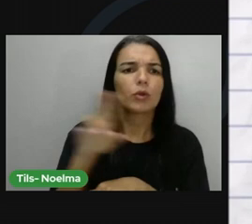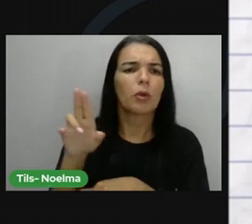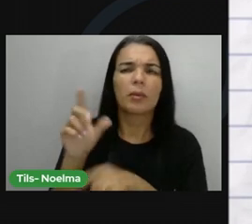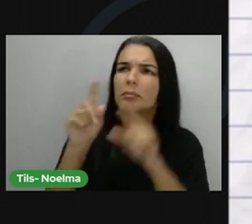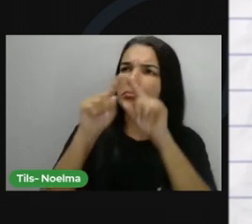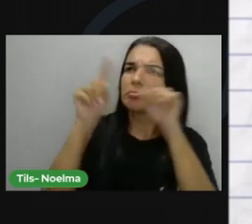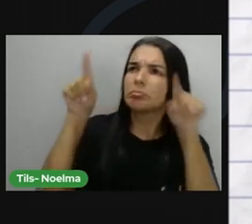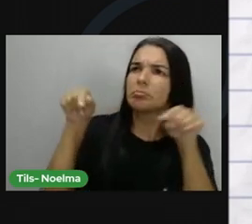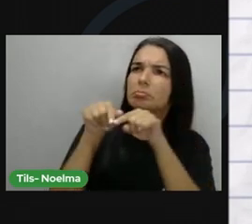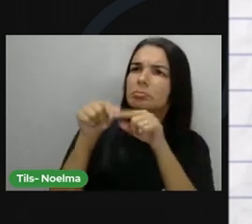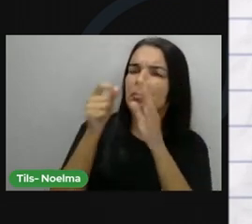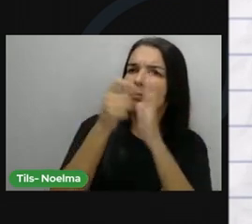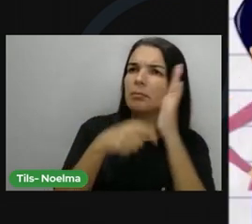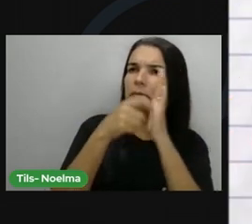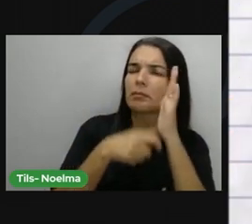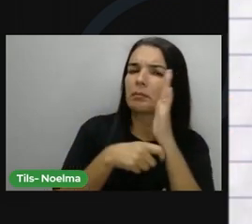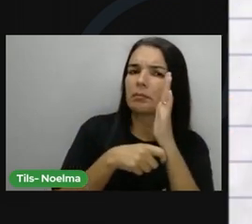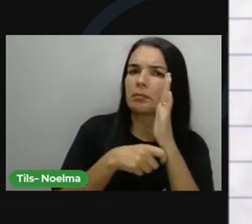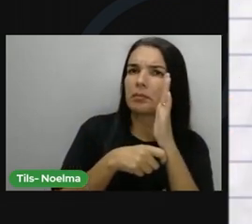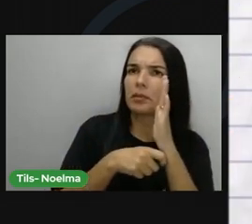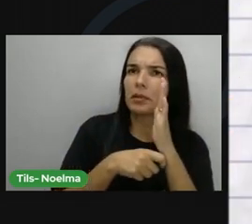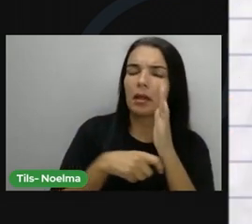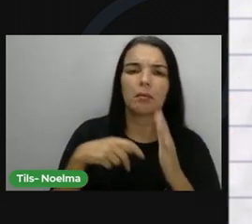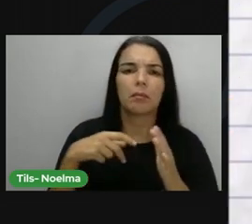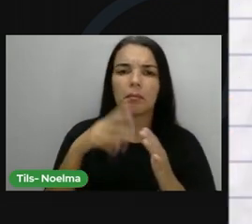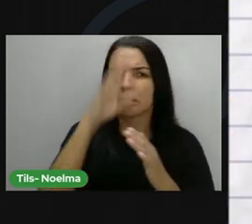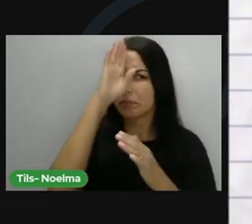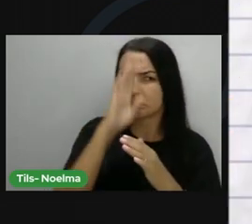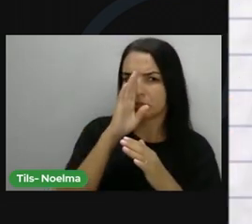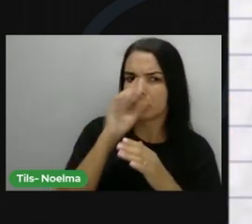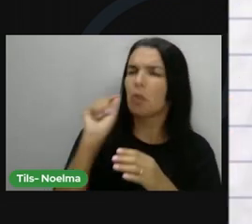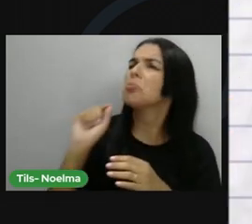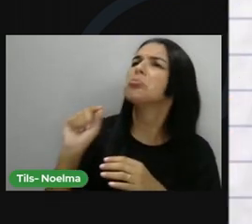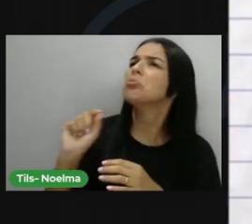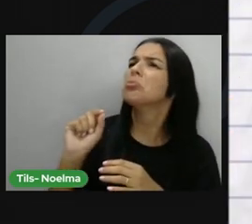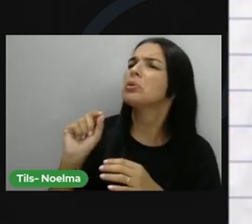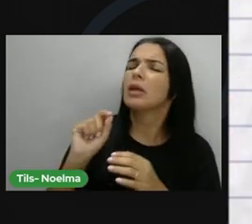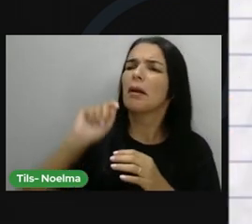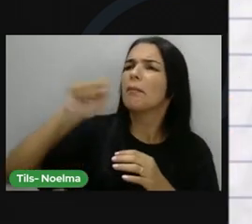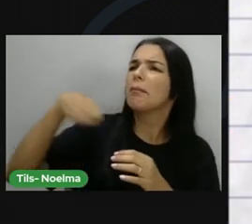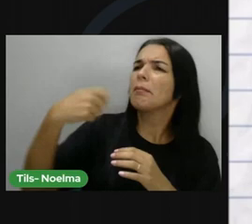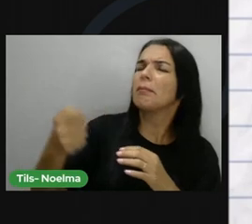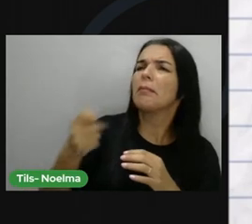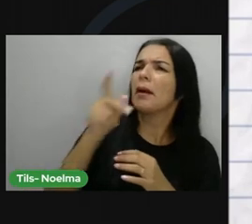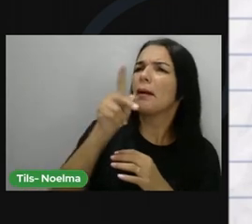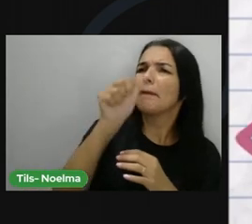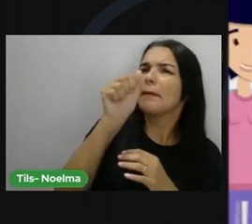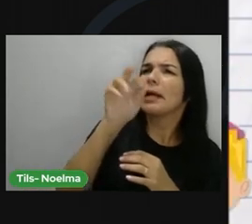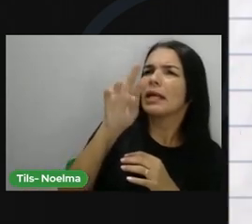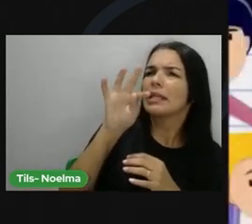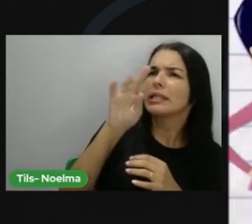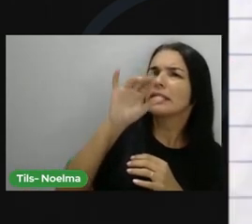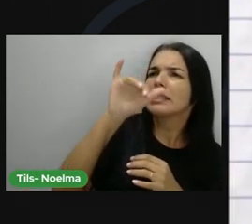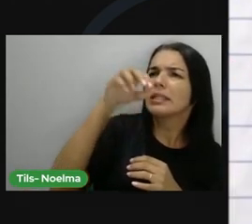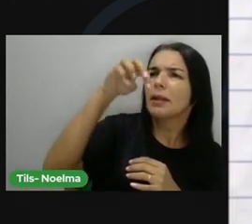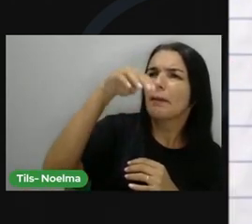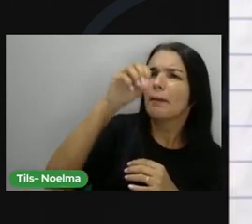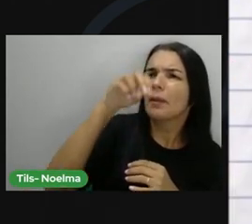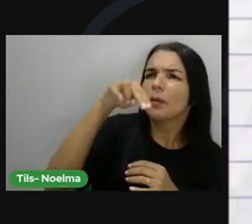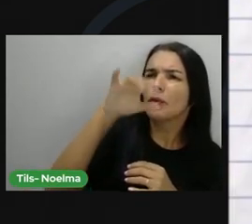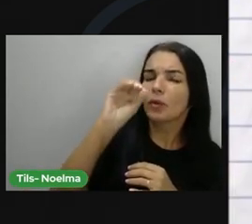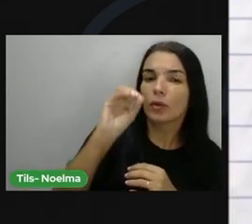público. Imediatamente Pedro perguntou a sua mãe, mãe, o que quer dizer patrimônio? E sua mãe respondeu.